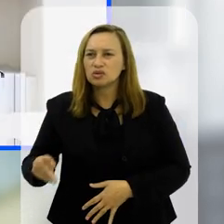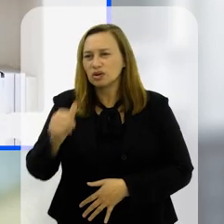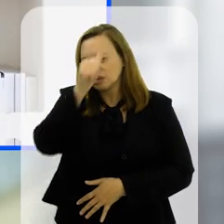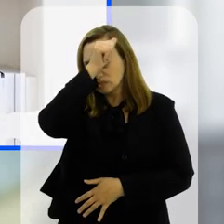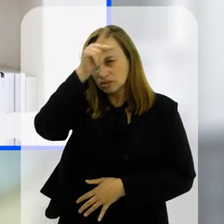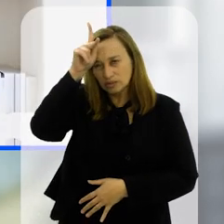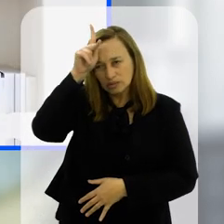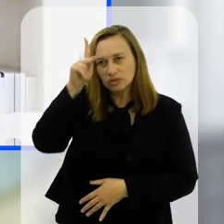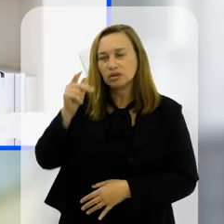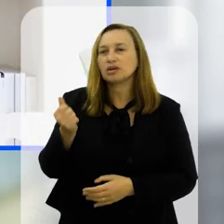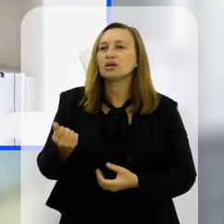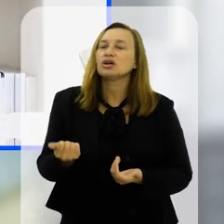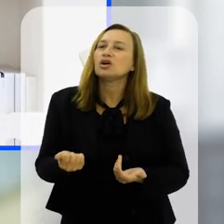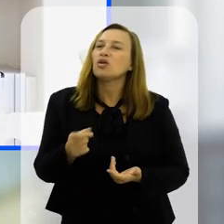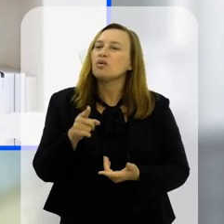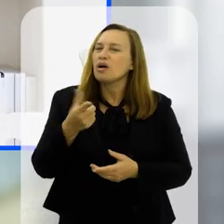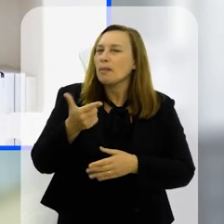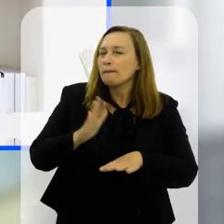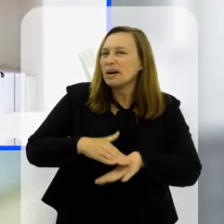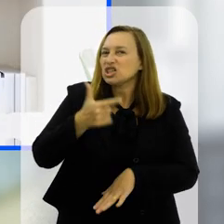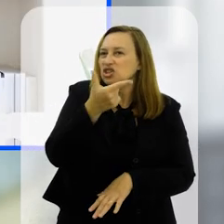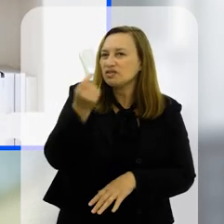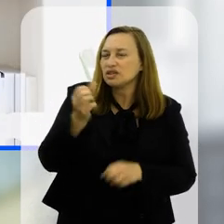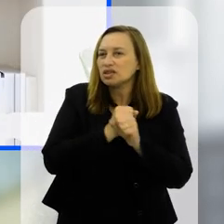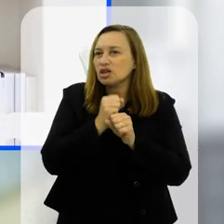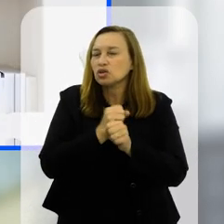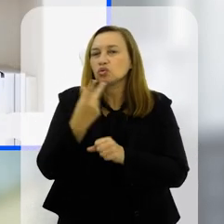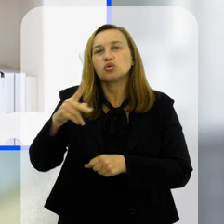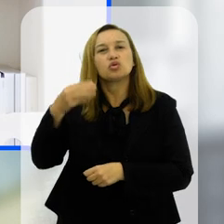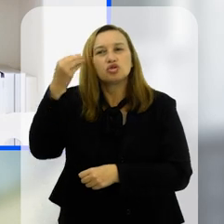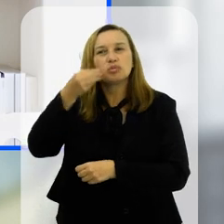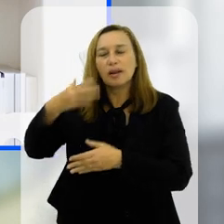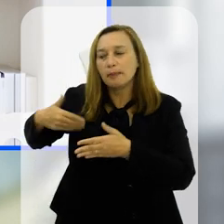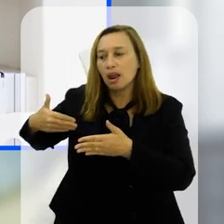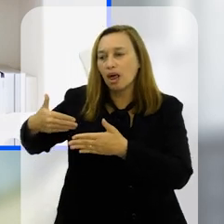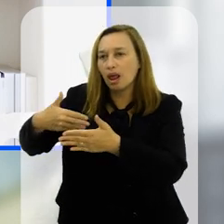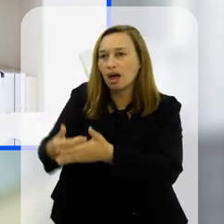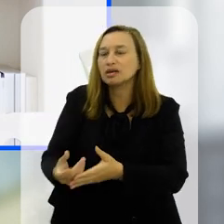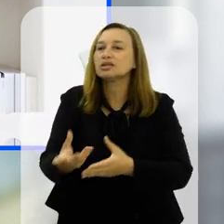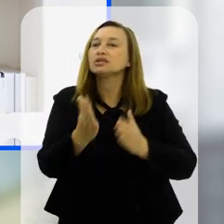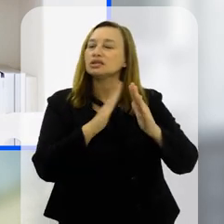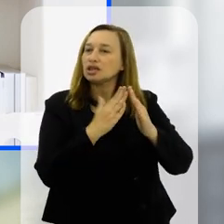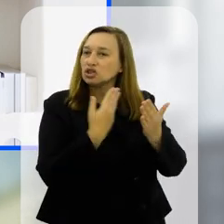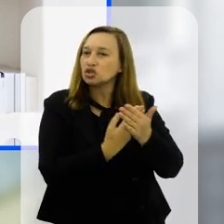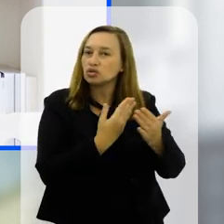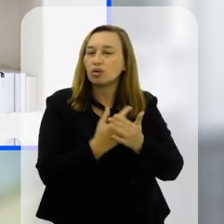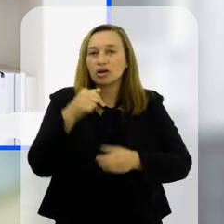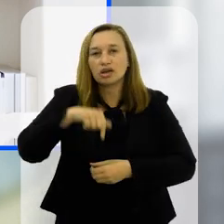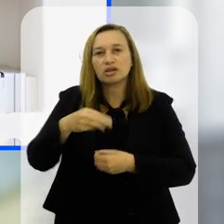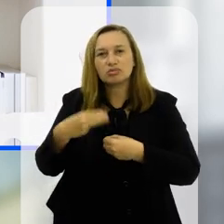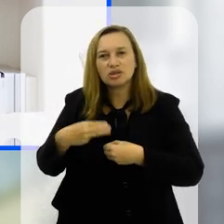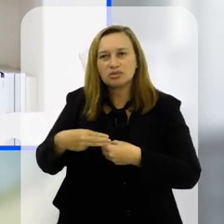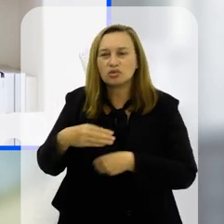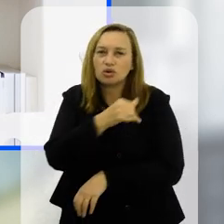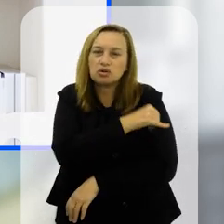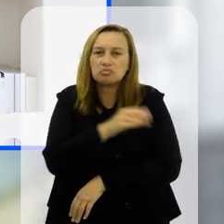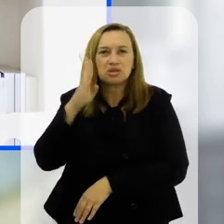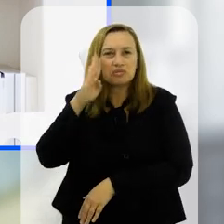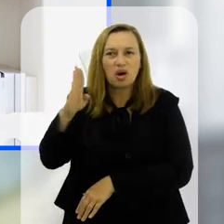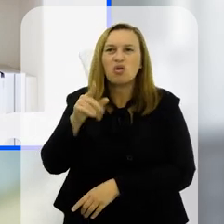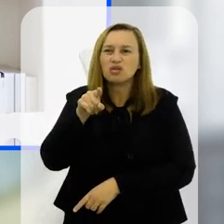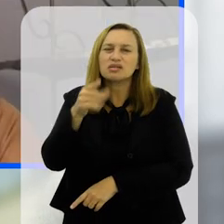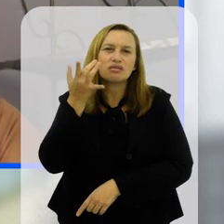Municipal há mais de 20 anos, né? Com a sua experiência, toda a sua vivência aí de sala de aula aqui no município do Rio principalmente